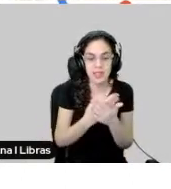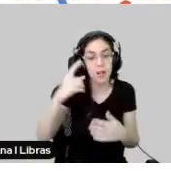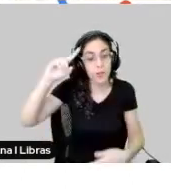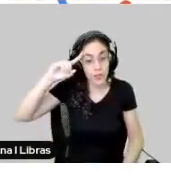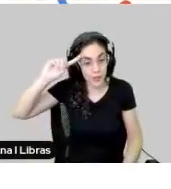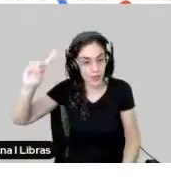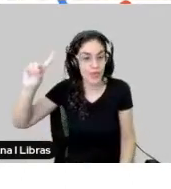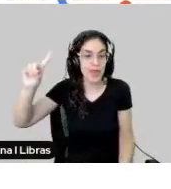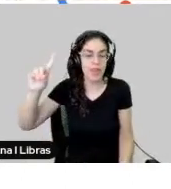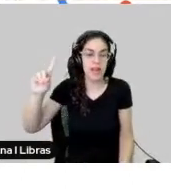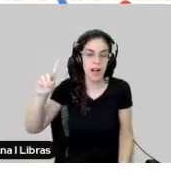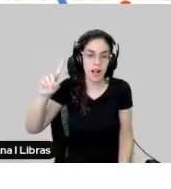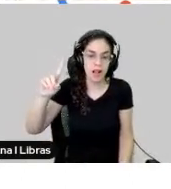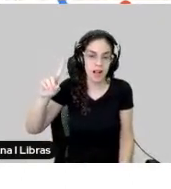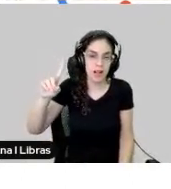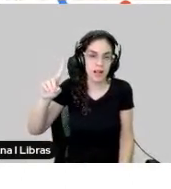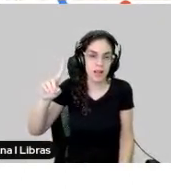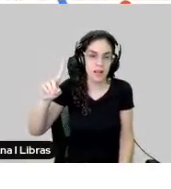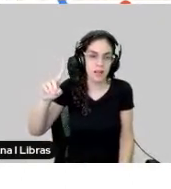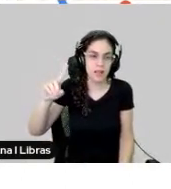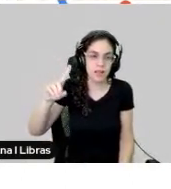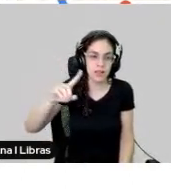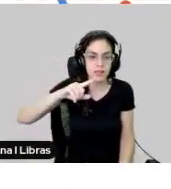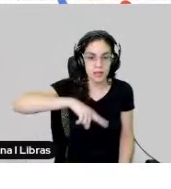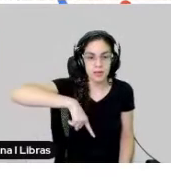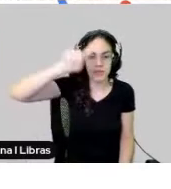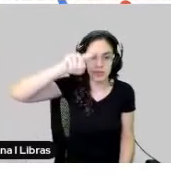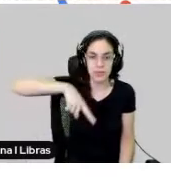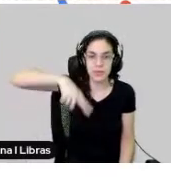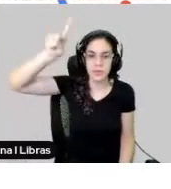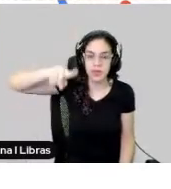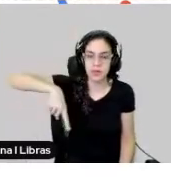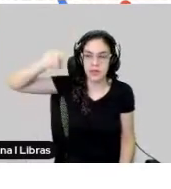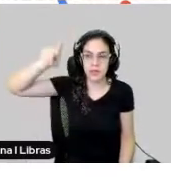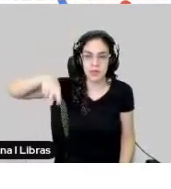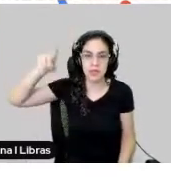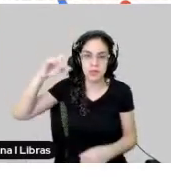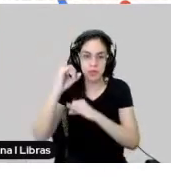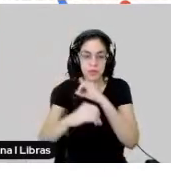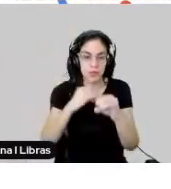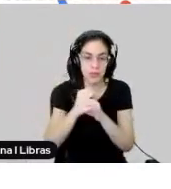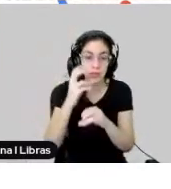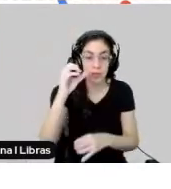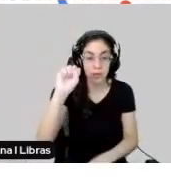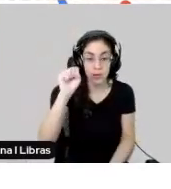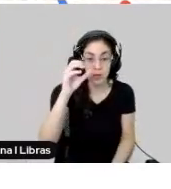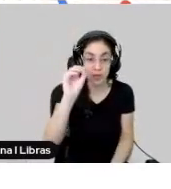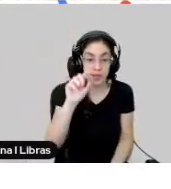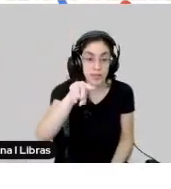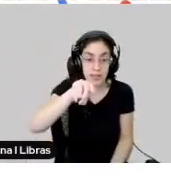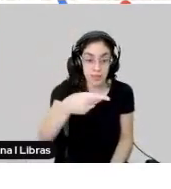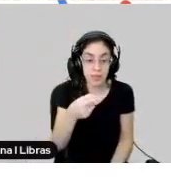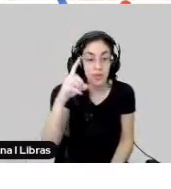Nós já chegamos a ter um... a gente tem picos de conexão... Chegamos, não. A gente ainda tem picos de conexão de 80 mil conexões no Meet diárias, né?